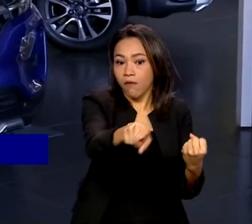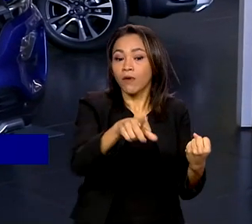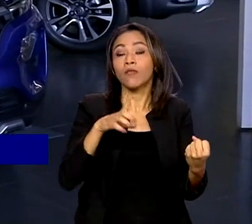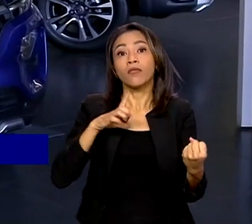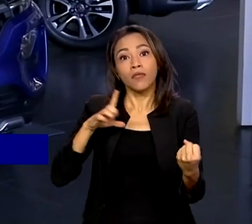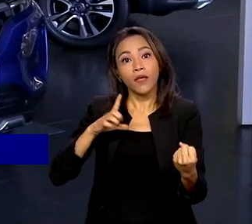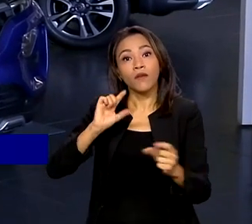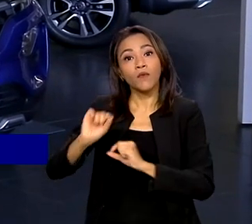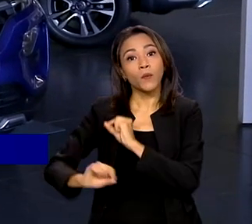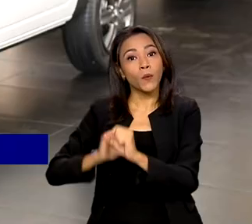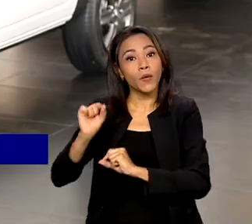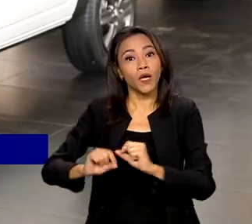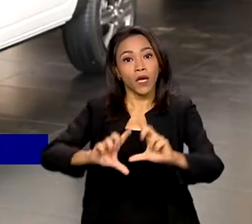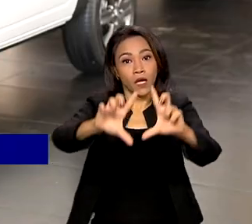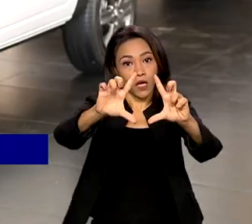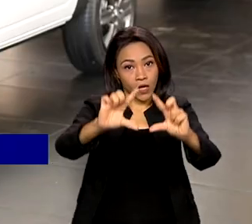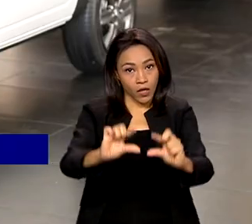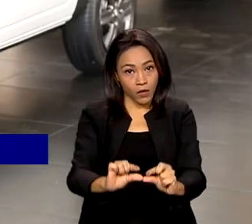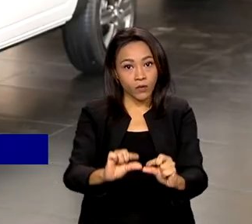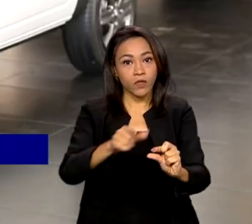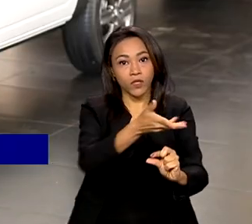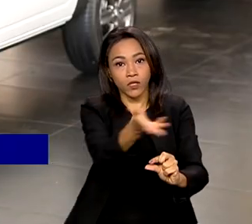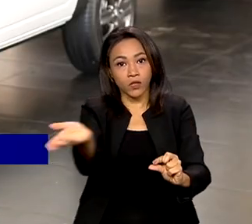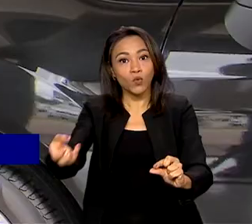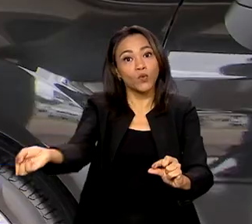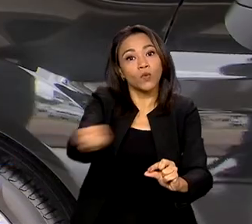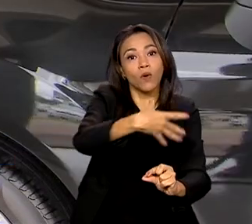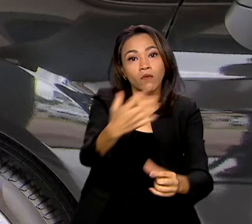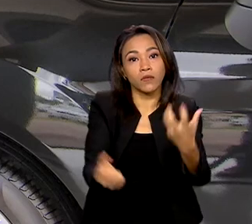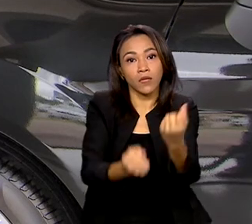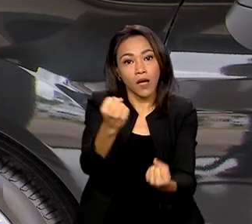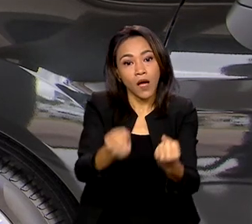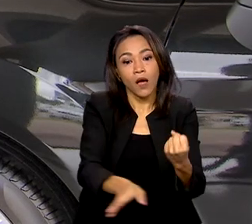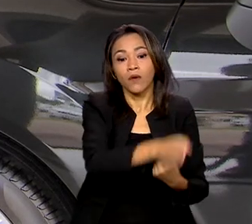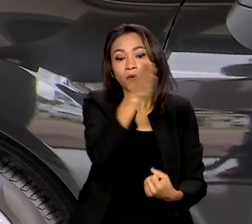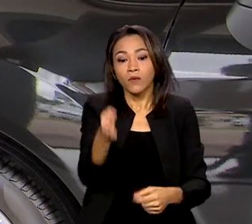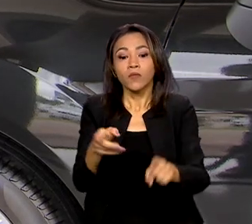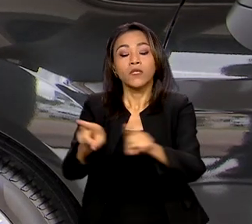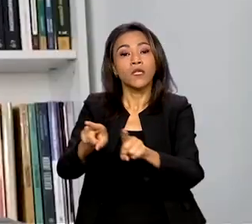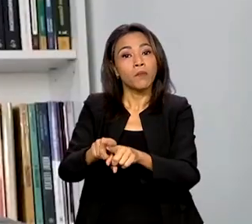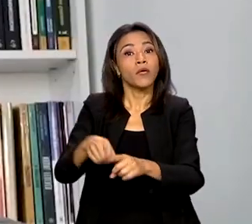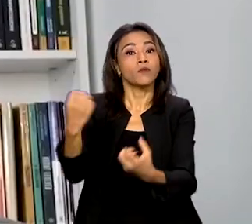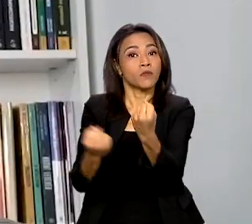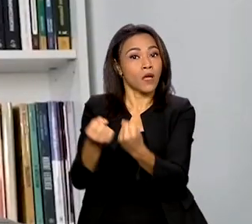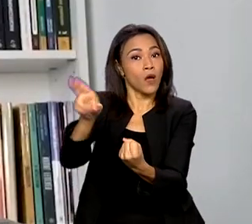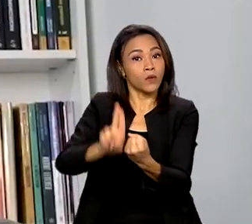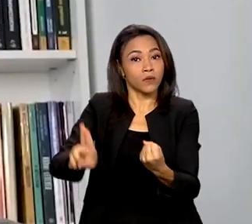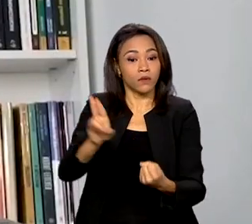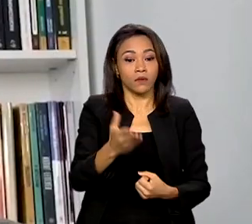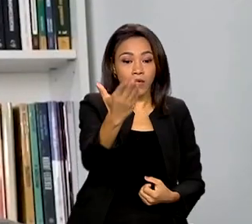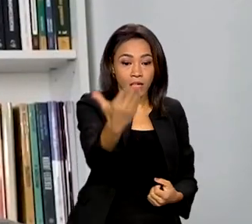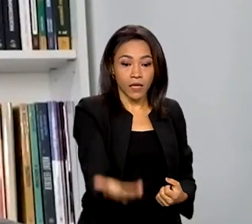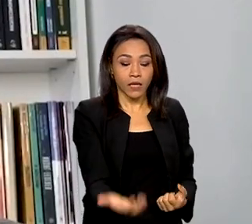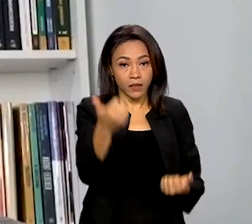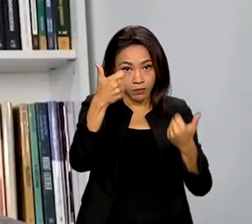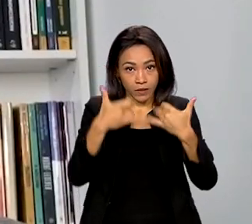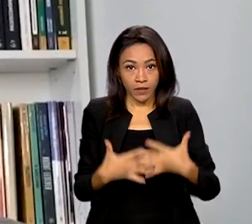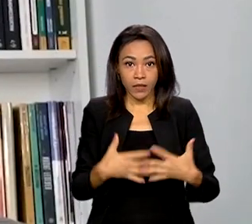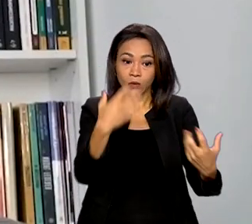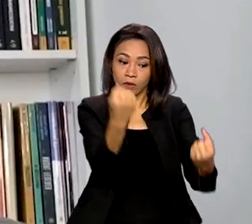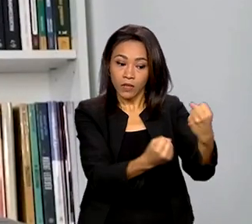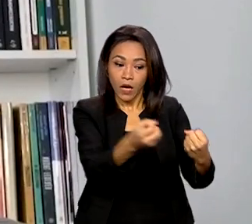pelo recuo nos preços dos automóveis novos e dos automóveis usados. No caso dos automóveis novos,